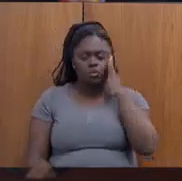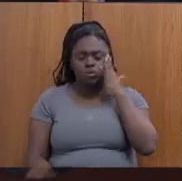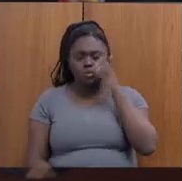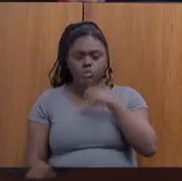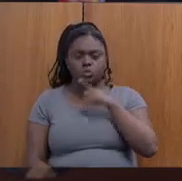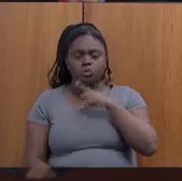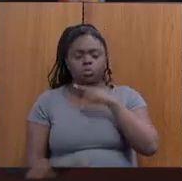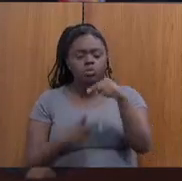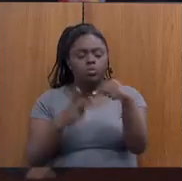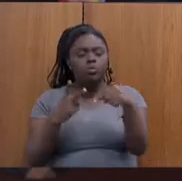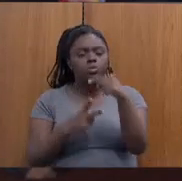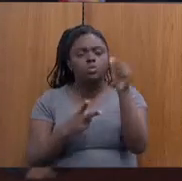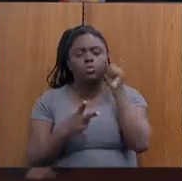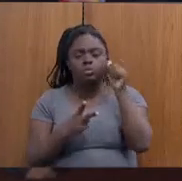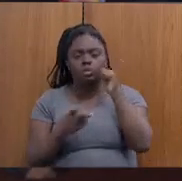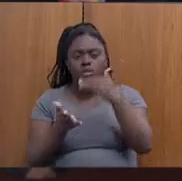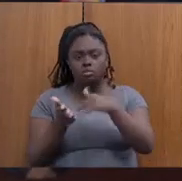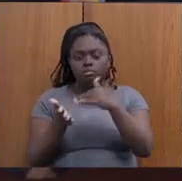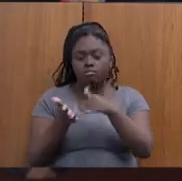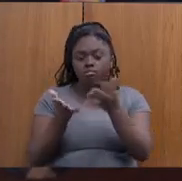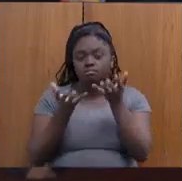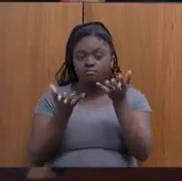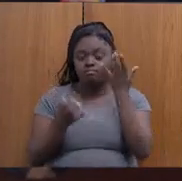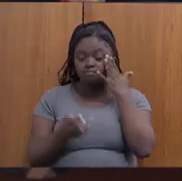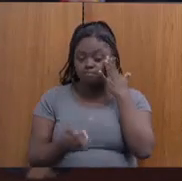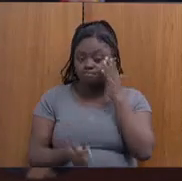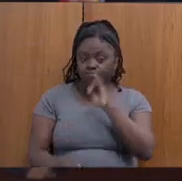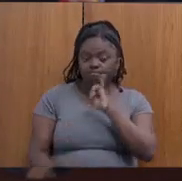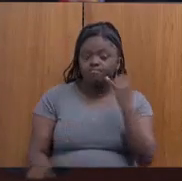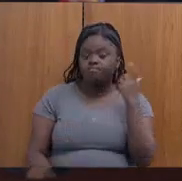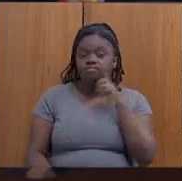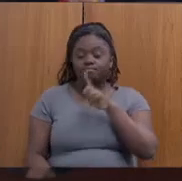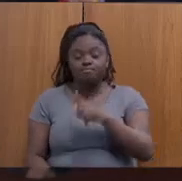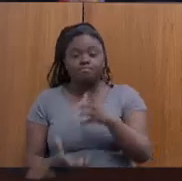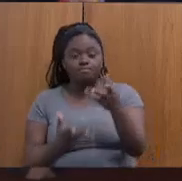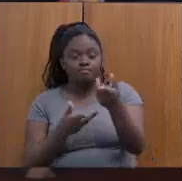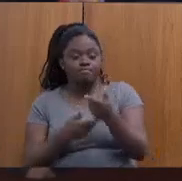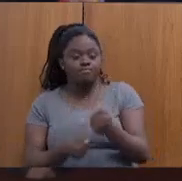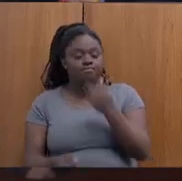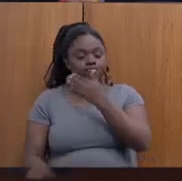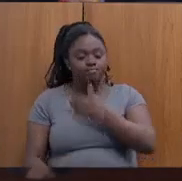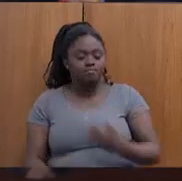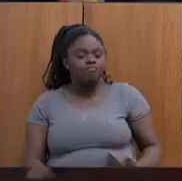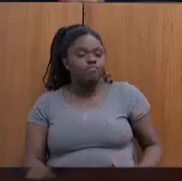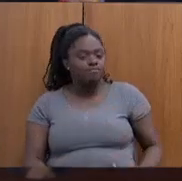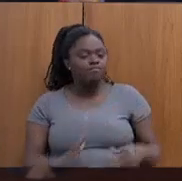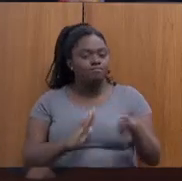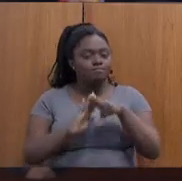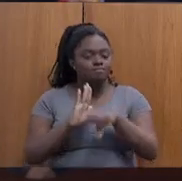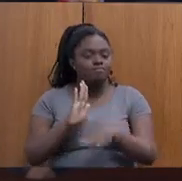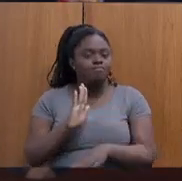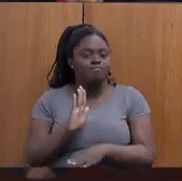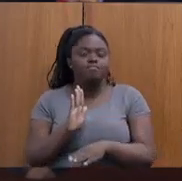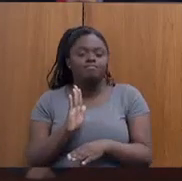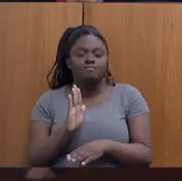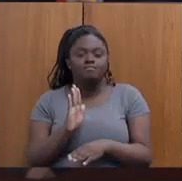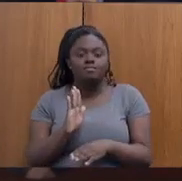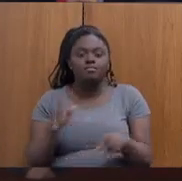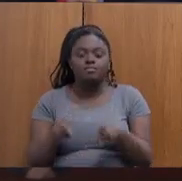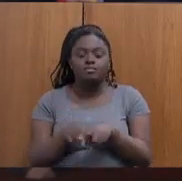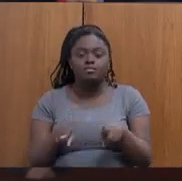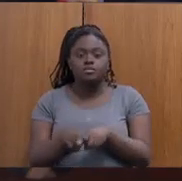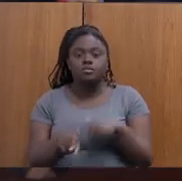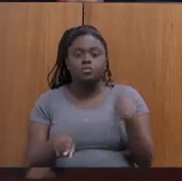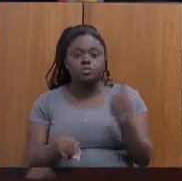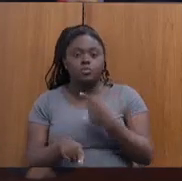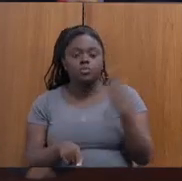mulheres, e nós queremos saber se nós vamos conseguir a adesão do governo do Estado no programa ProCatador Nacional, que provavelmente nós vamos